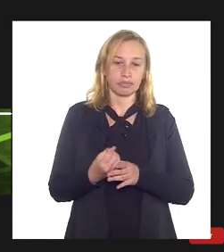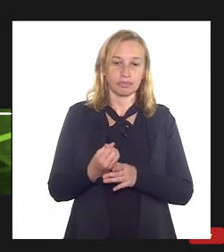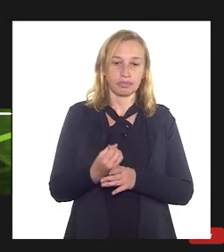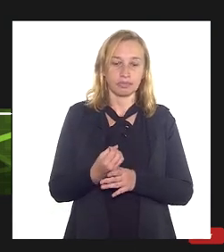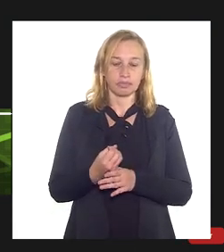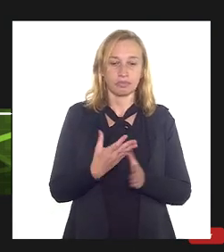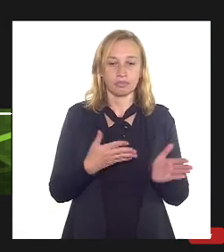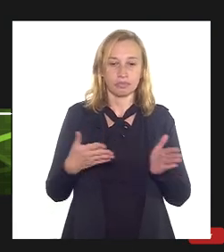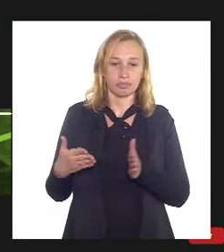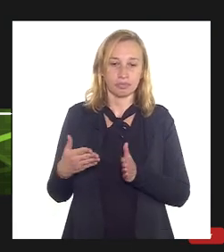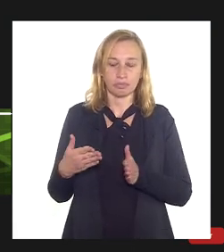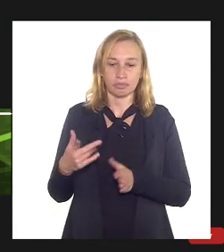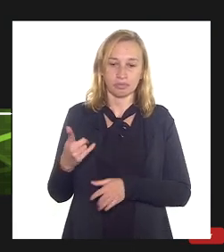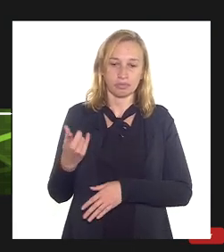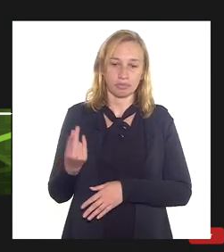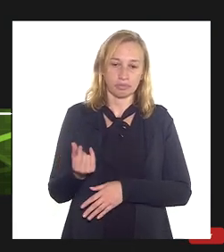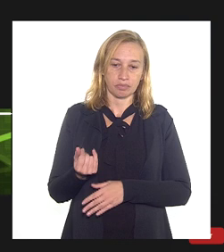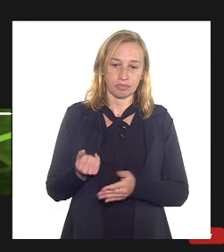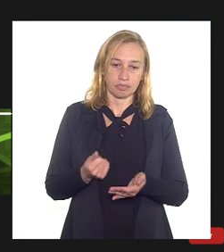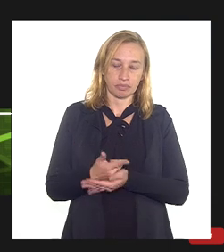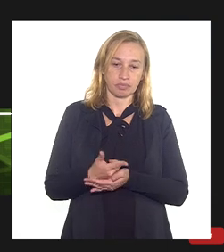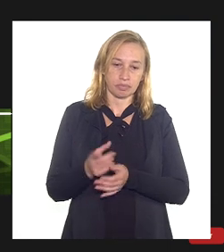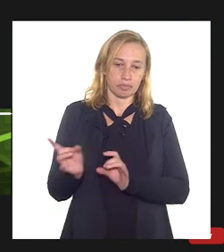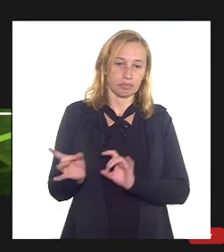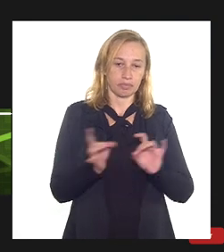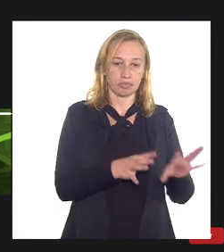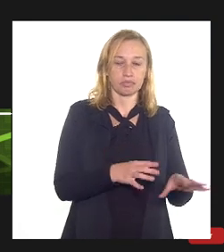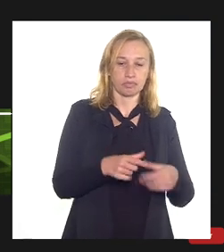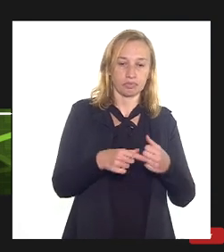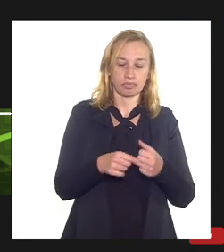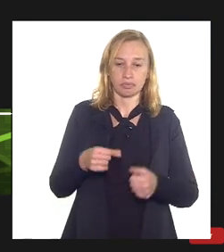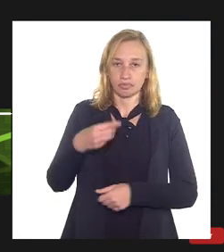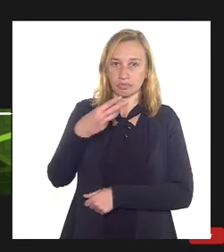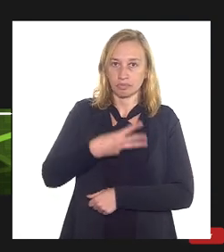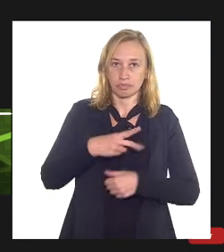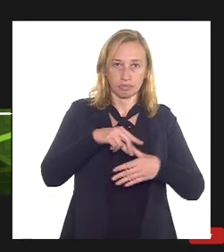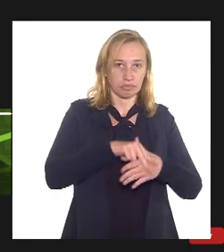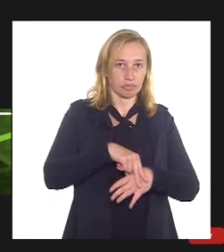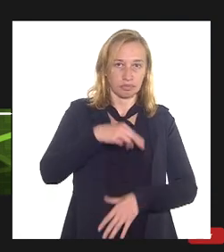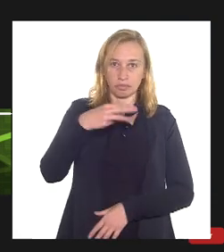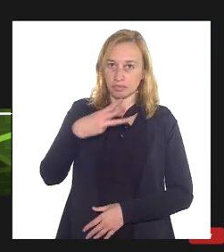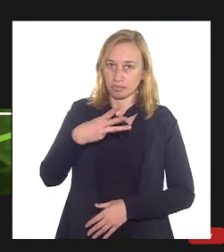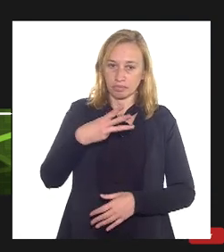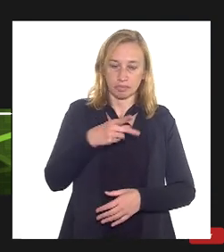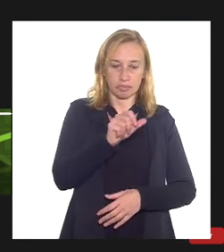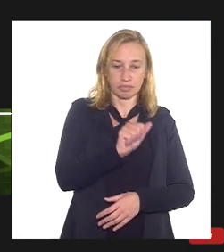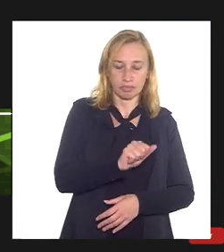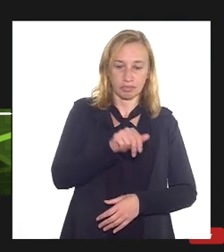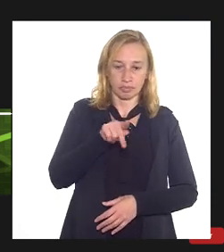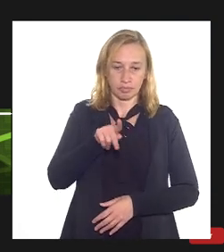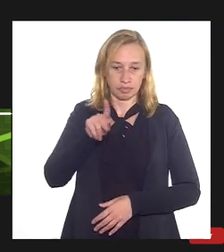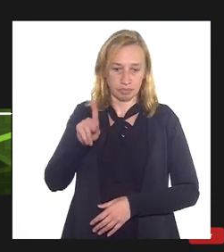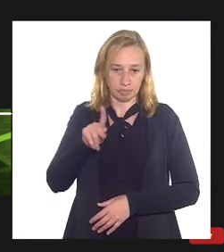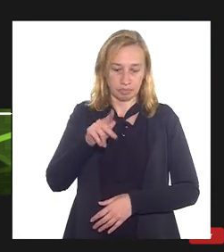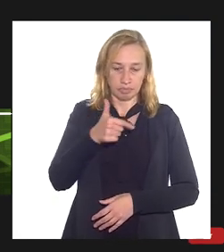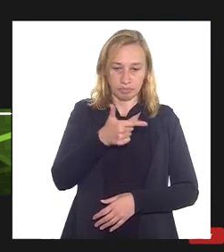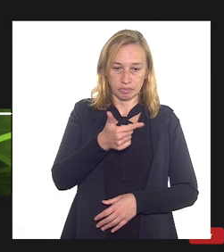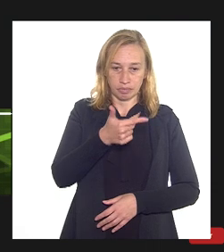com abandono conforme está lá no artigo 13 inciso 3 da resolução ANP 12 de 2014